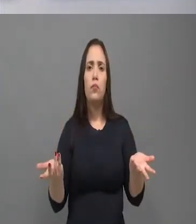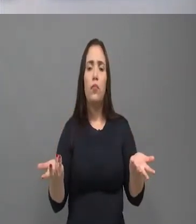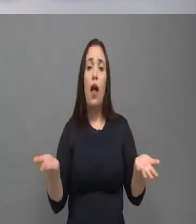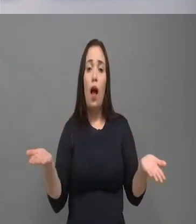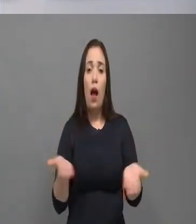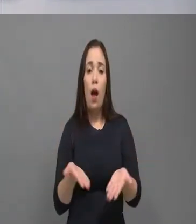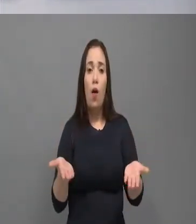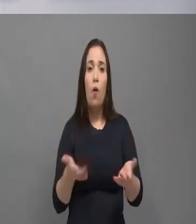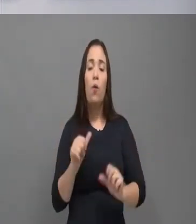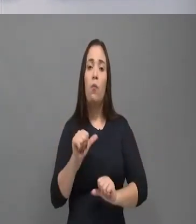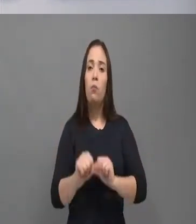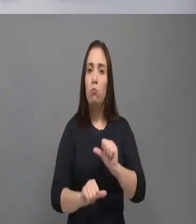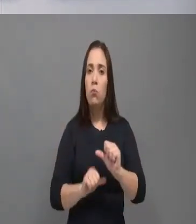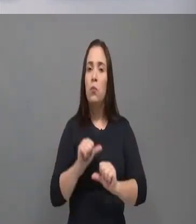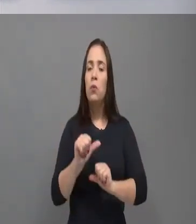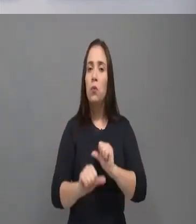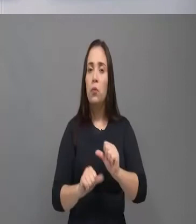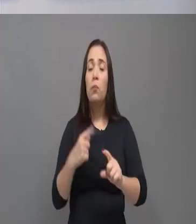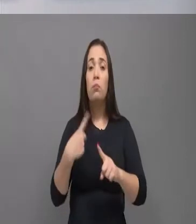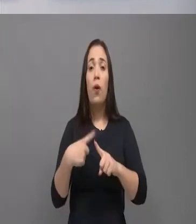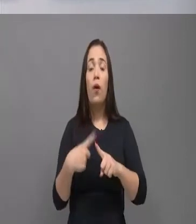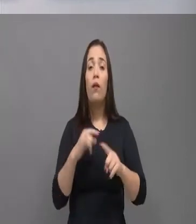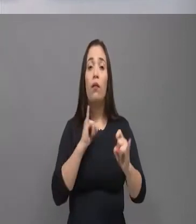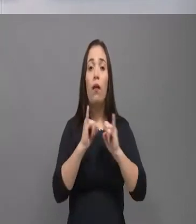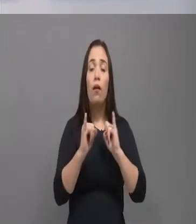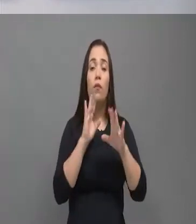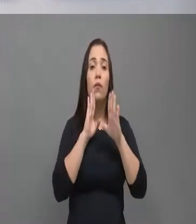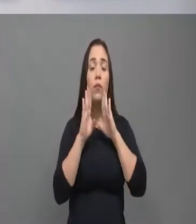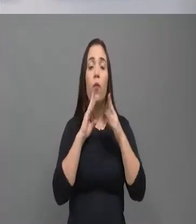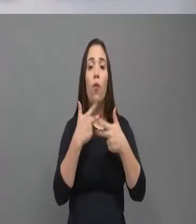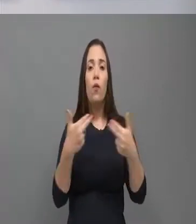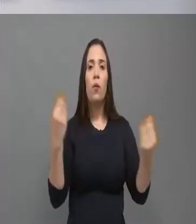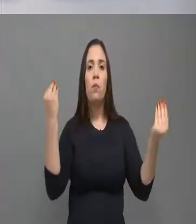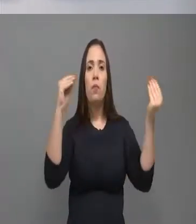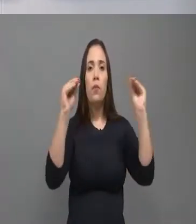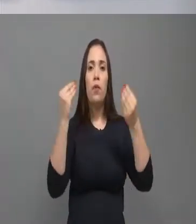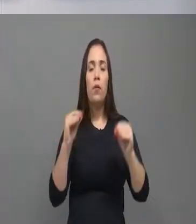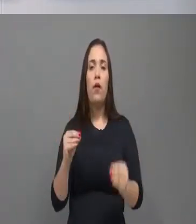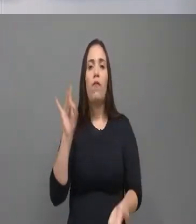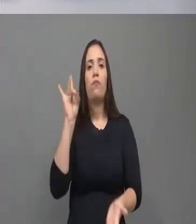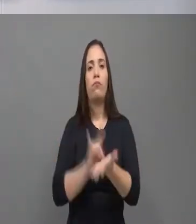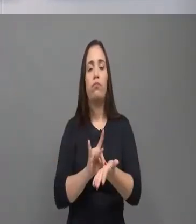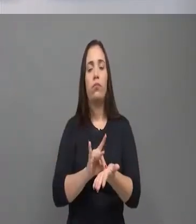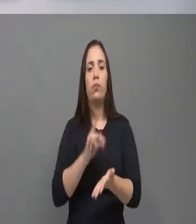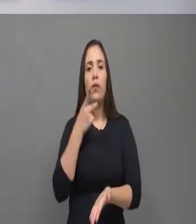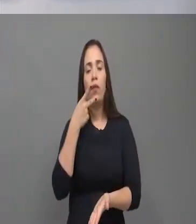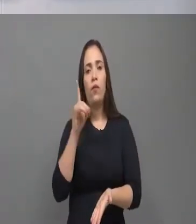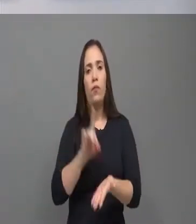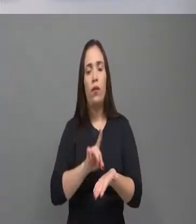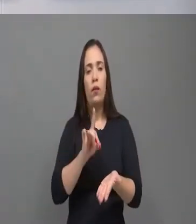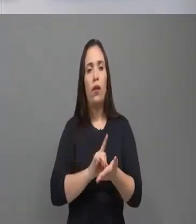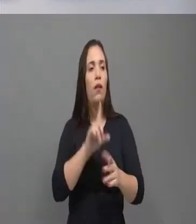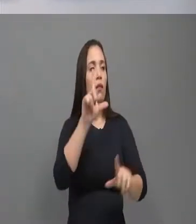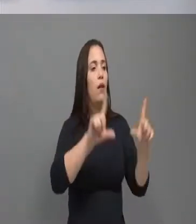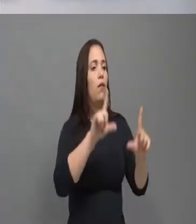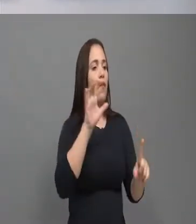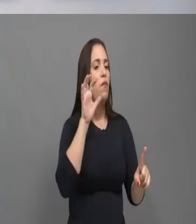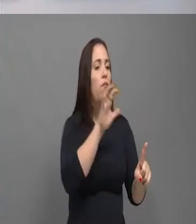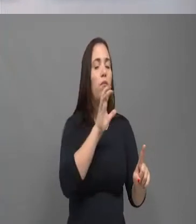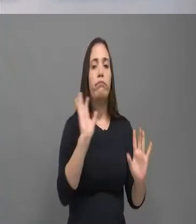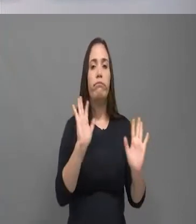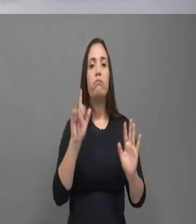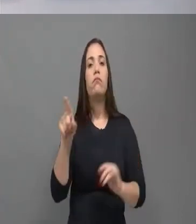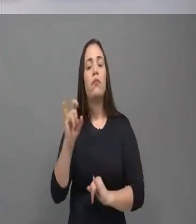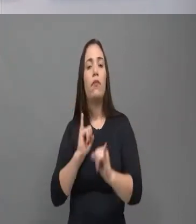age por bem, como ela age por mal. Mas eu acredito, ainda vou para lado do bem, porque as redes sociais vão ter um impacto